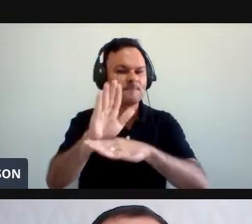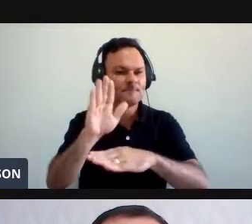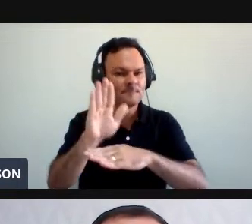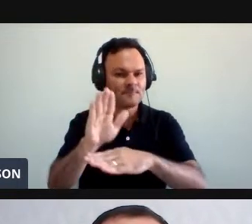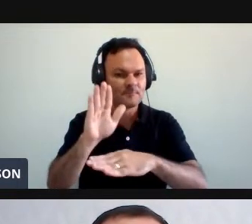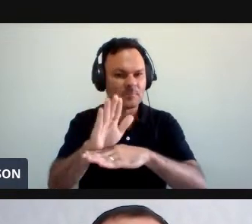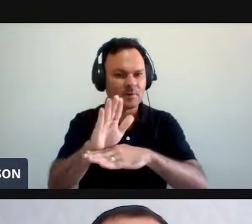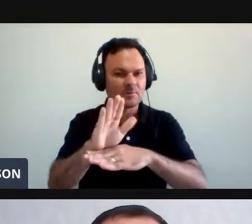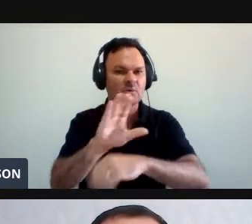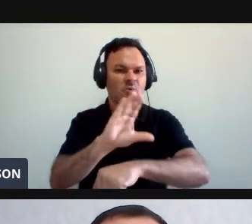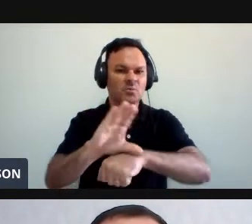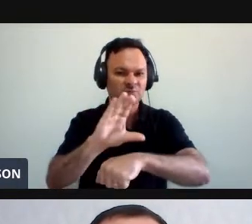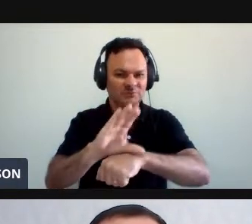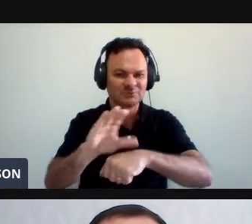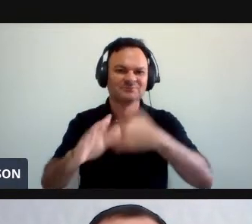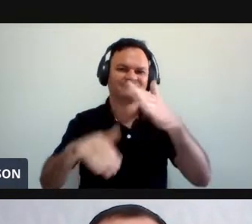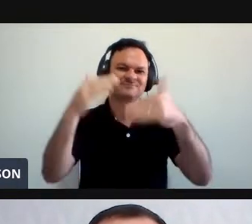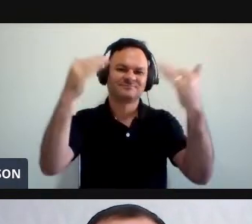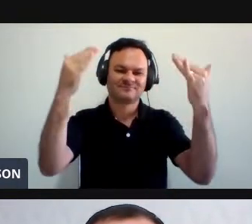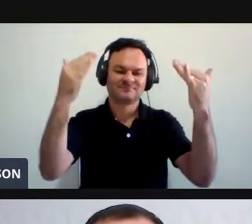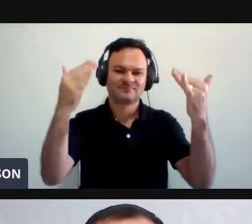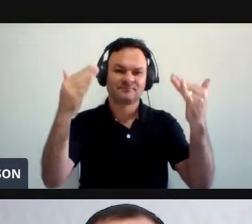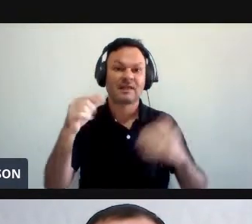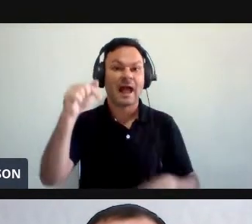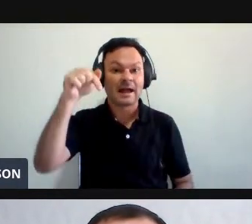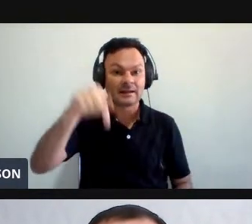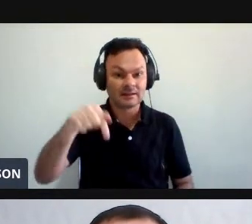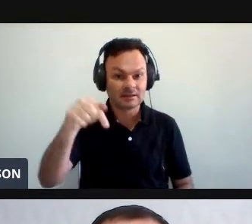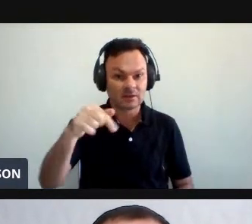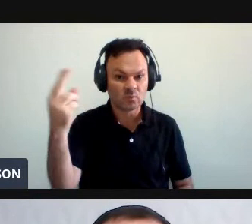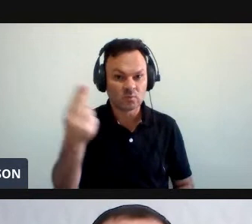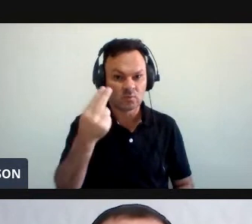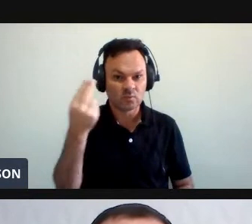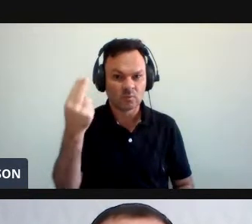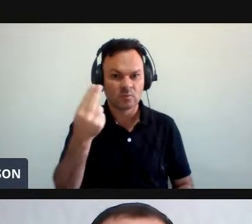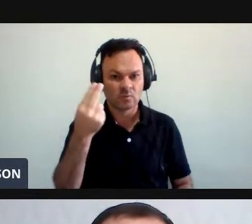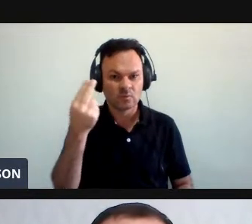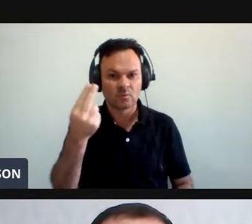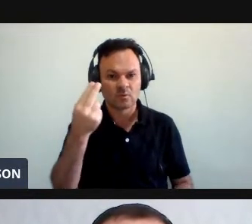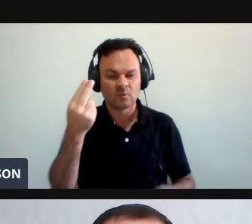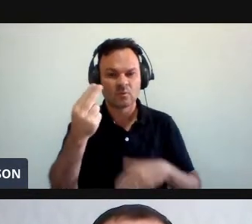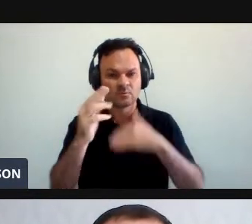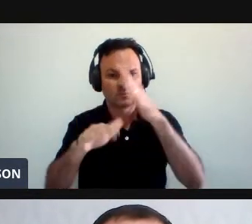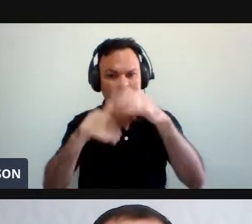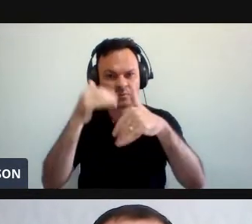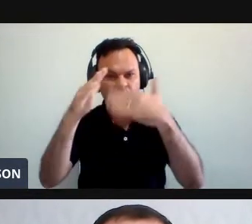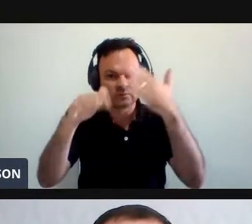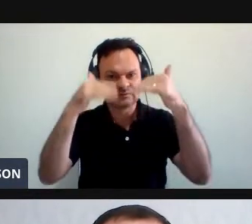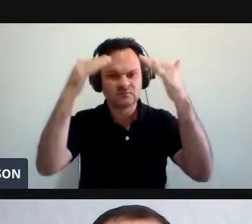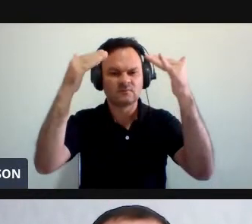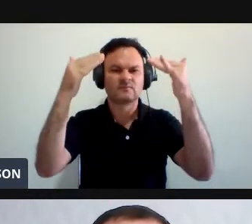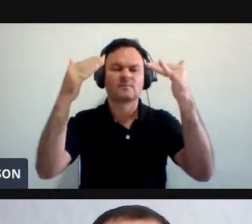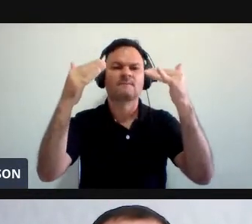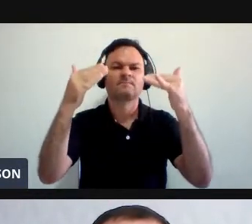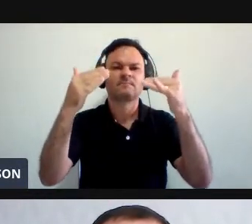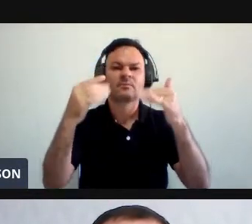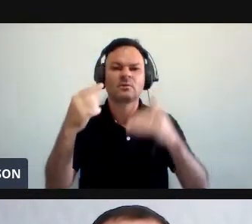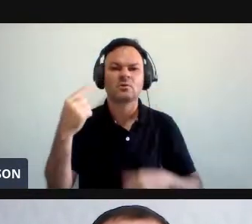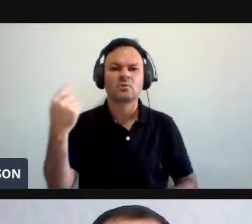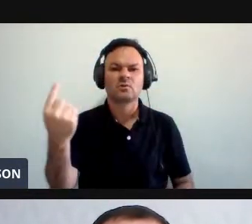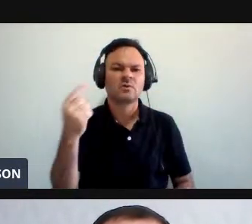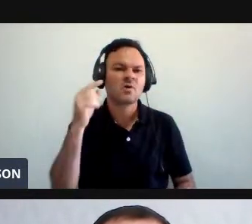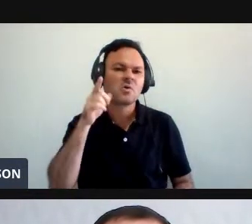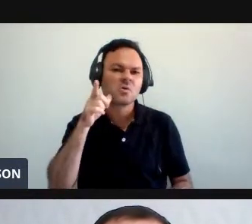nossos cursos Que nossa universidade possa crescer mais E que conquistas